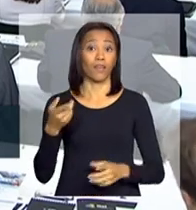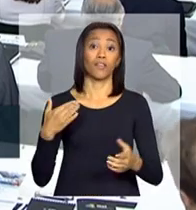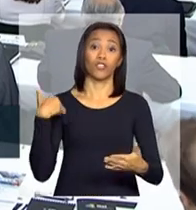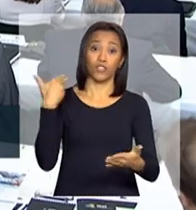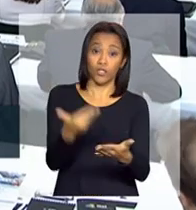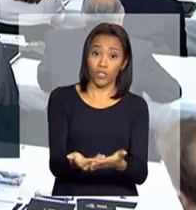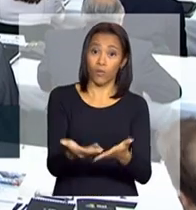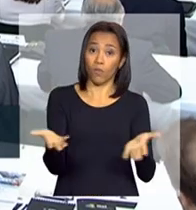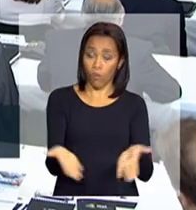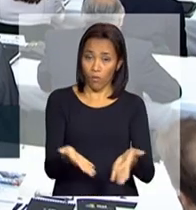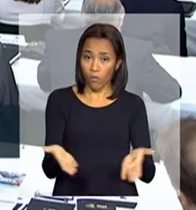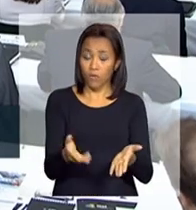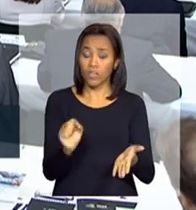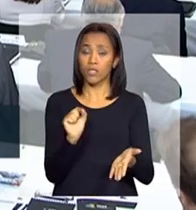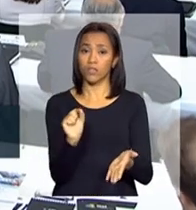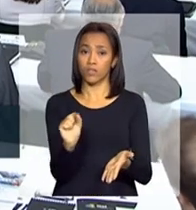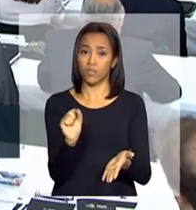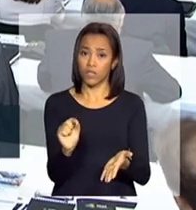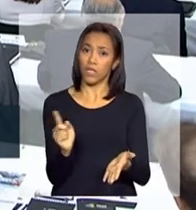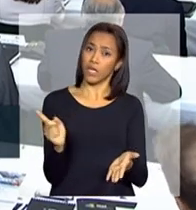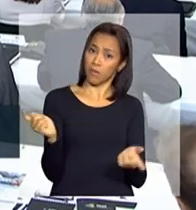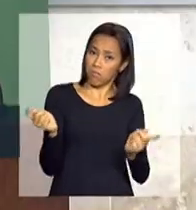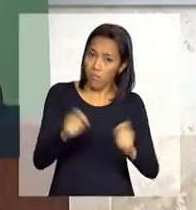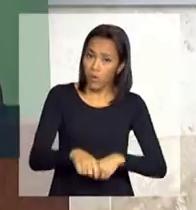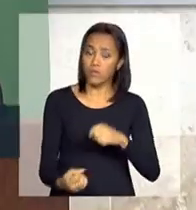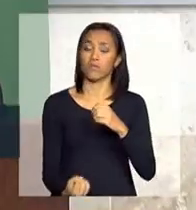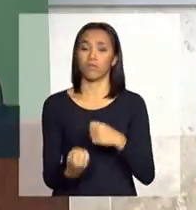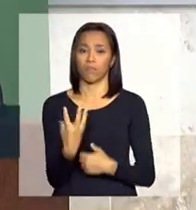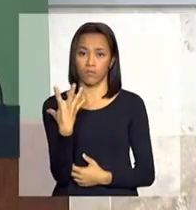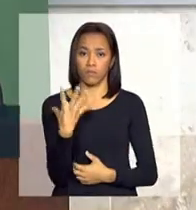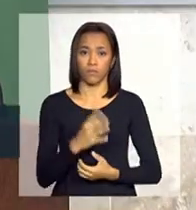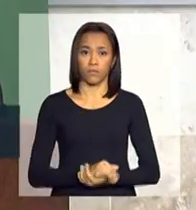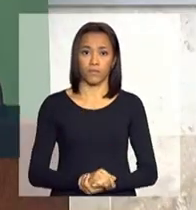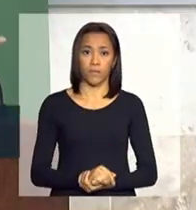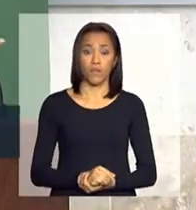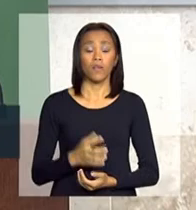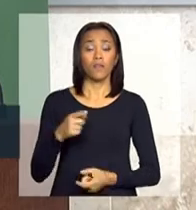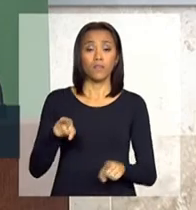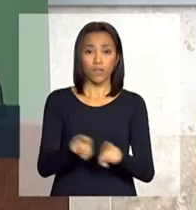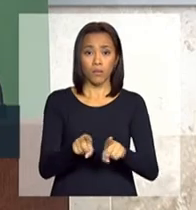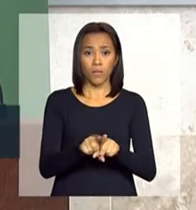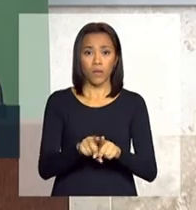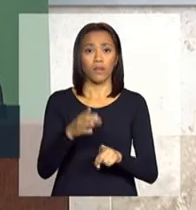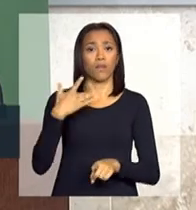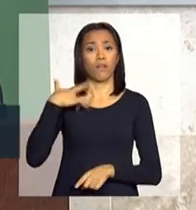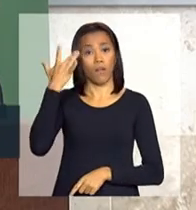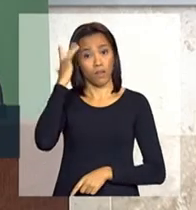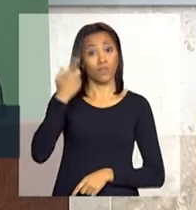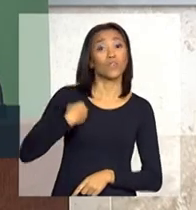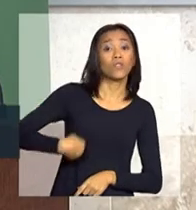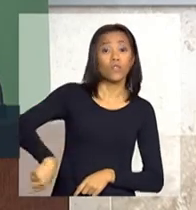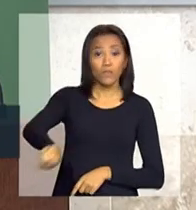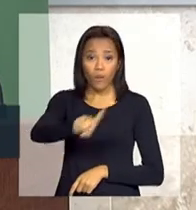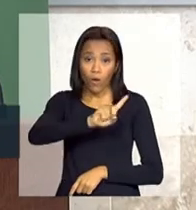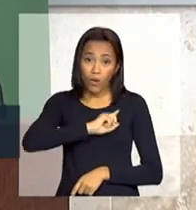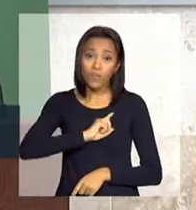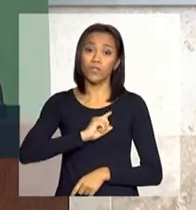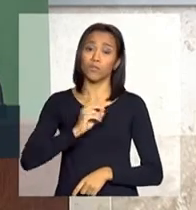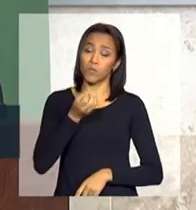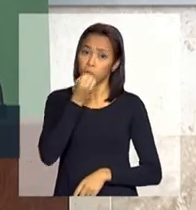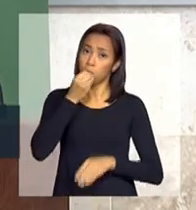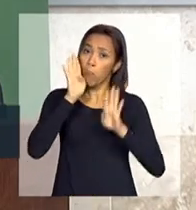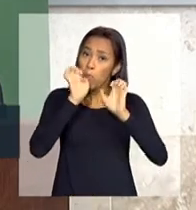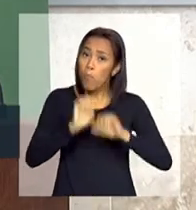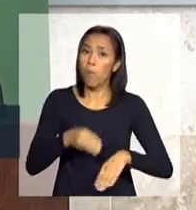para que ela se realize. E acho que nós estamos justamente nesse momento,